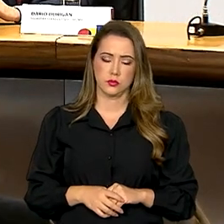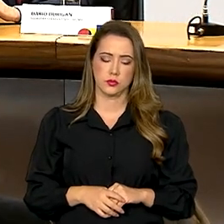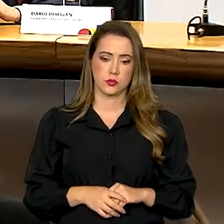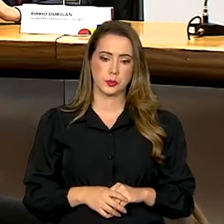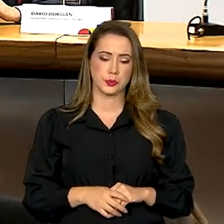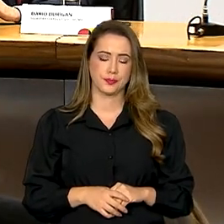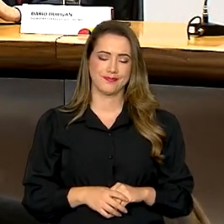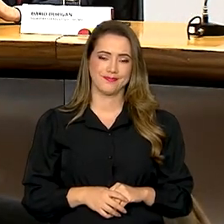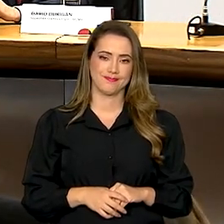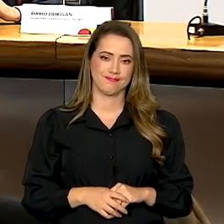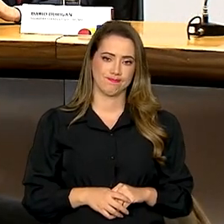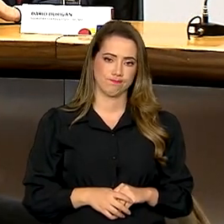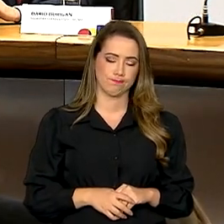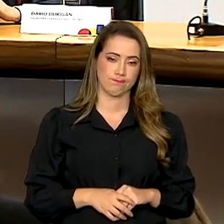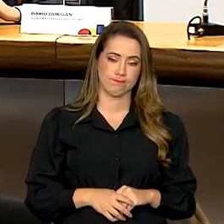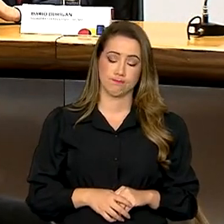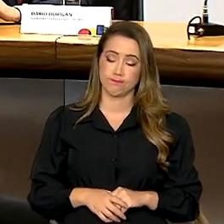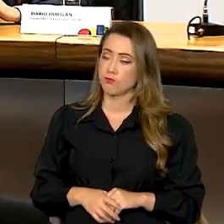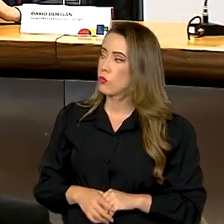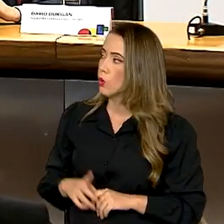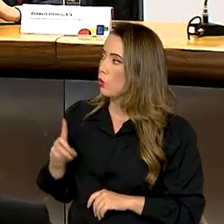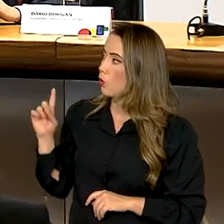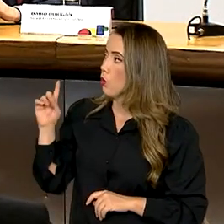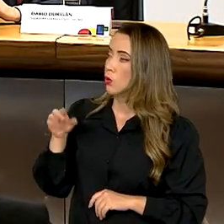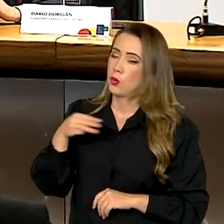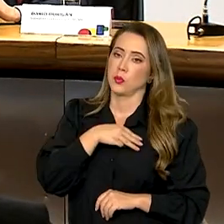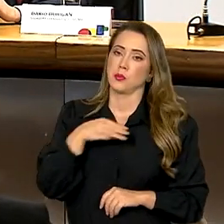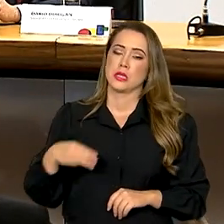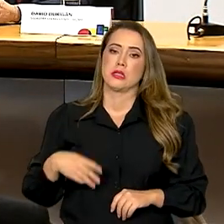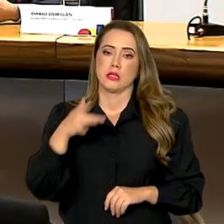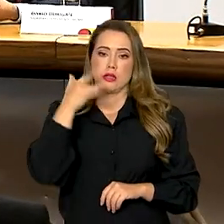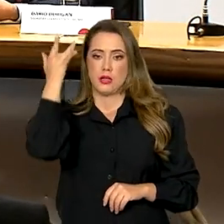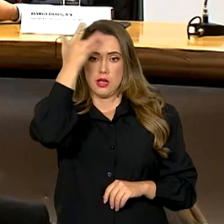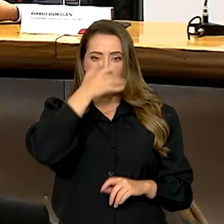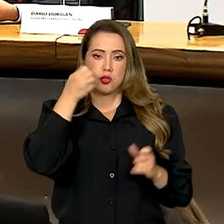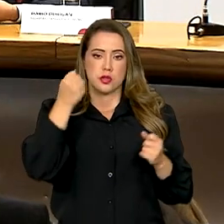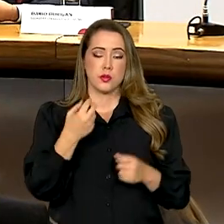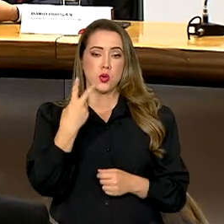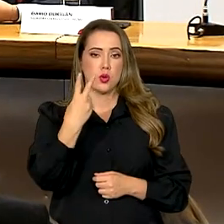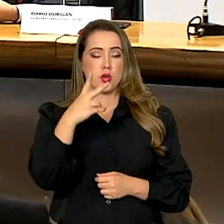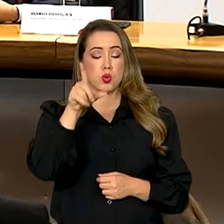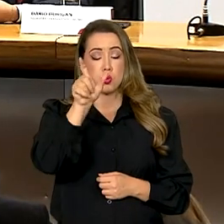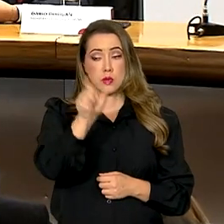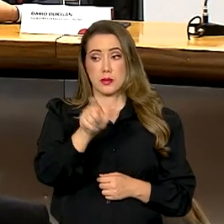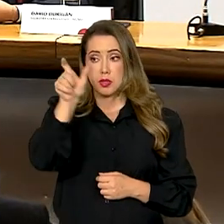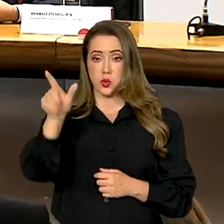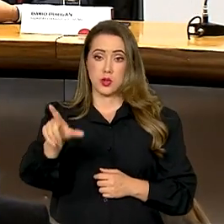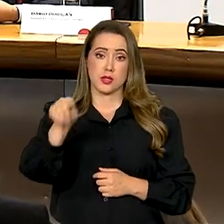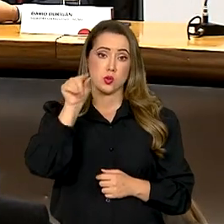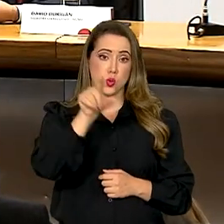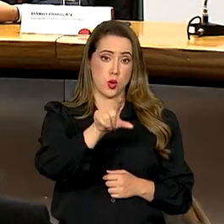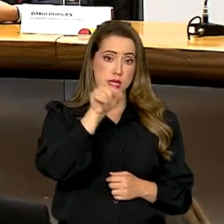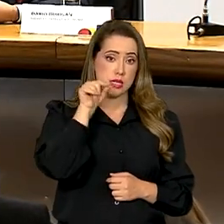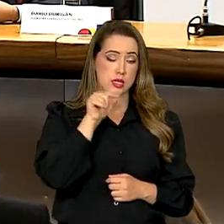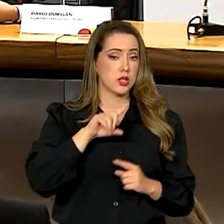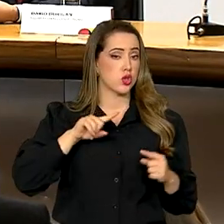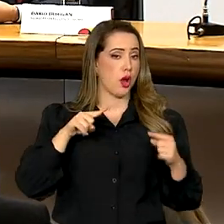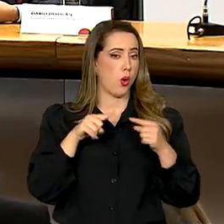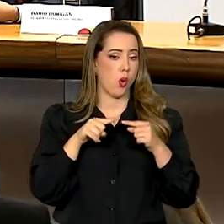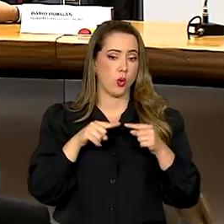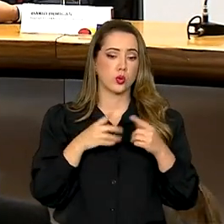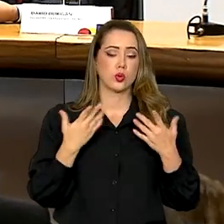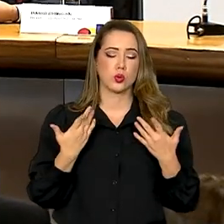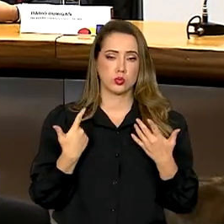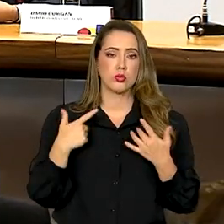O ministro Fernando Haddad disse que Paulo Piquetti e Rodrigo Alves Teixeira foram indicados, respectivamente,